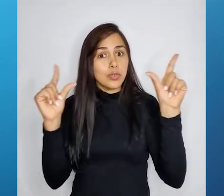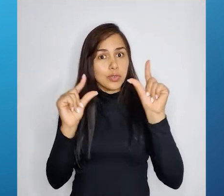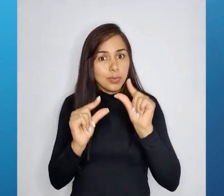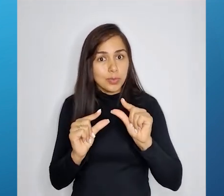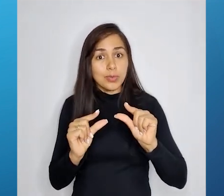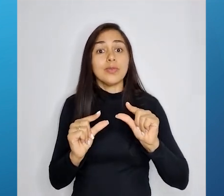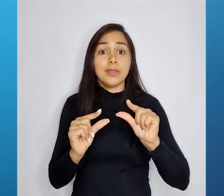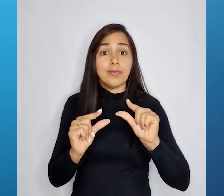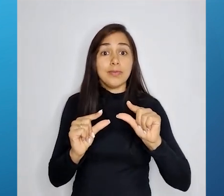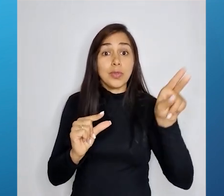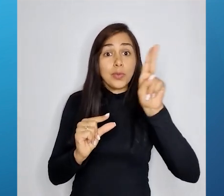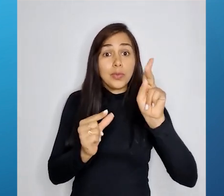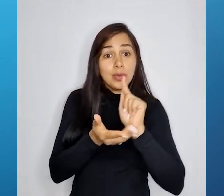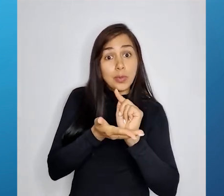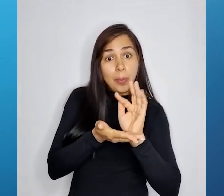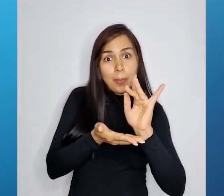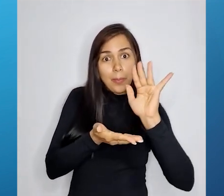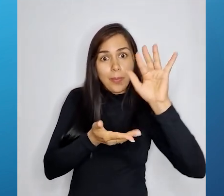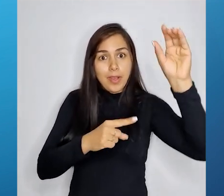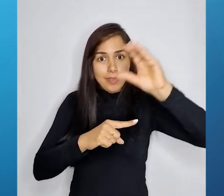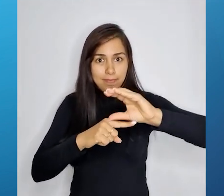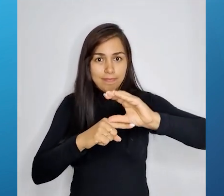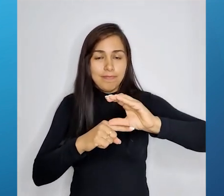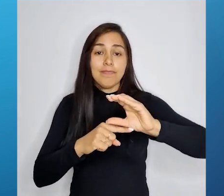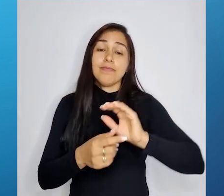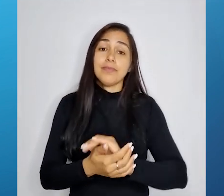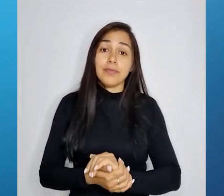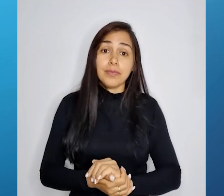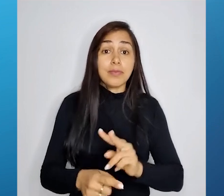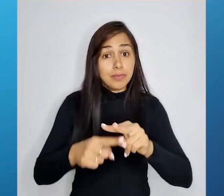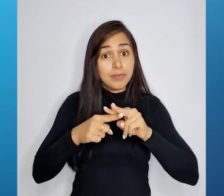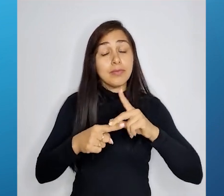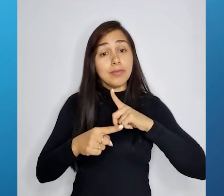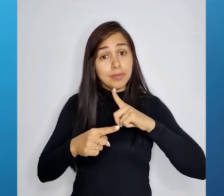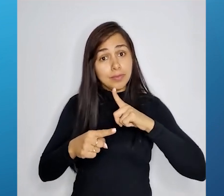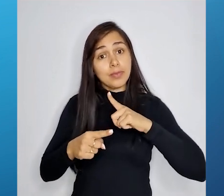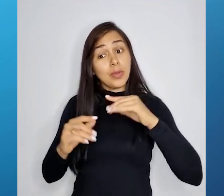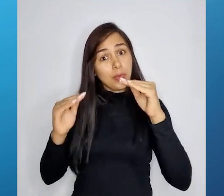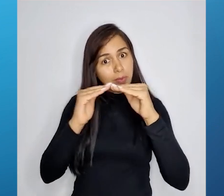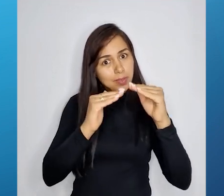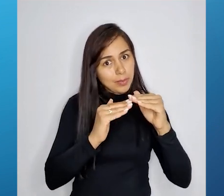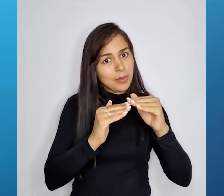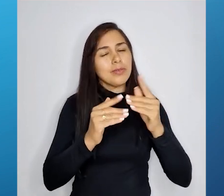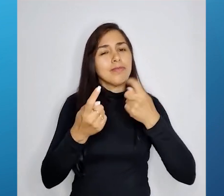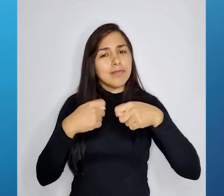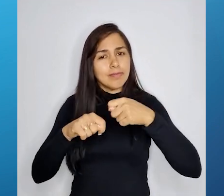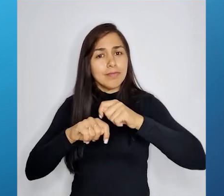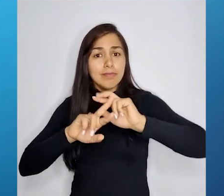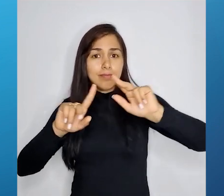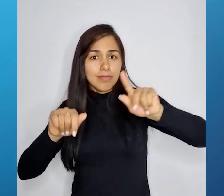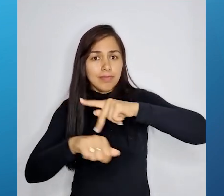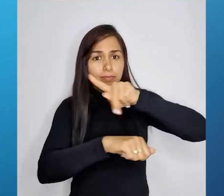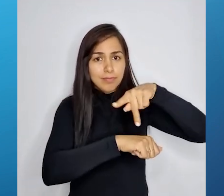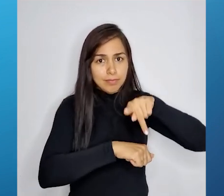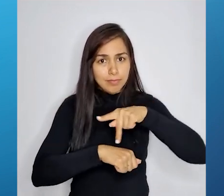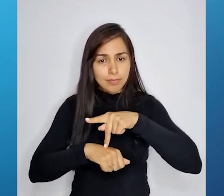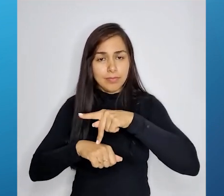diminui a emissão desses gases, eles ganham como se fosse um crédito de acordo de negociação entre outros países.